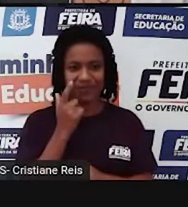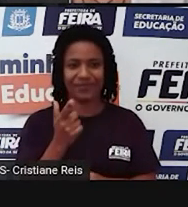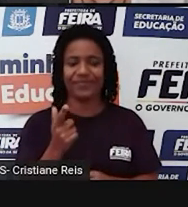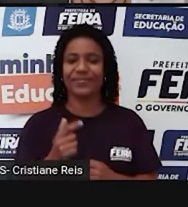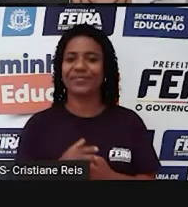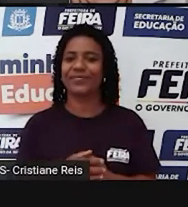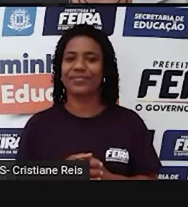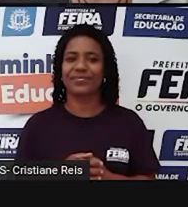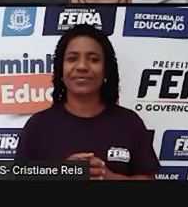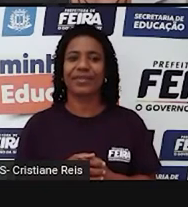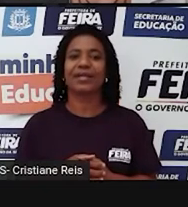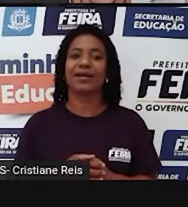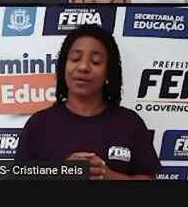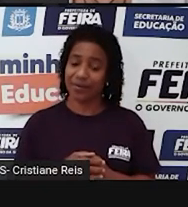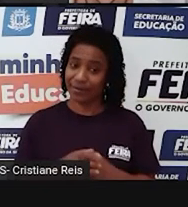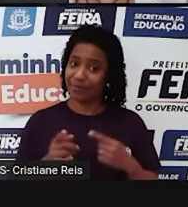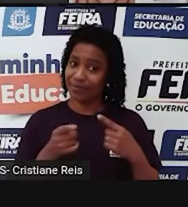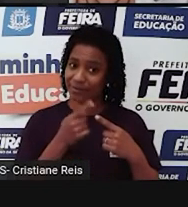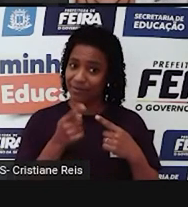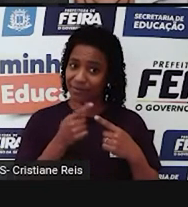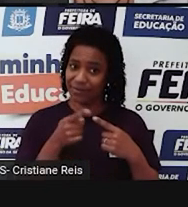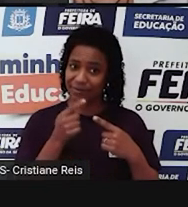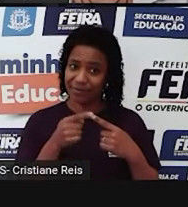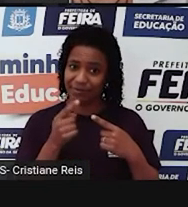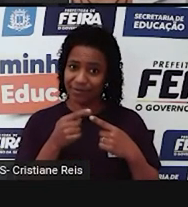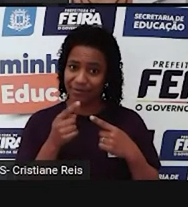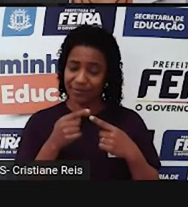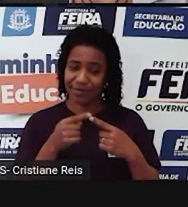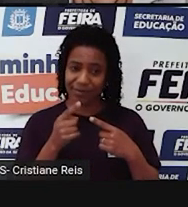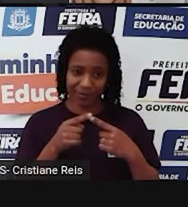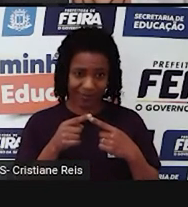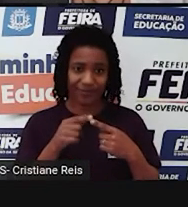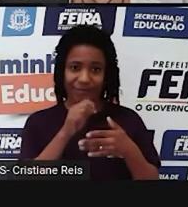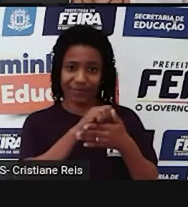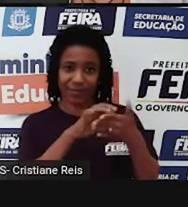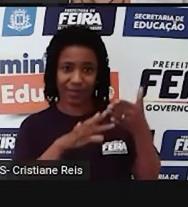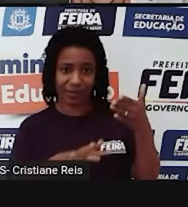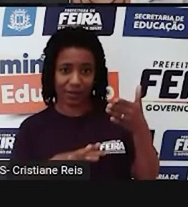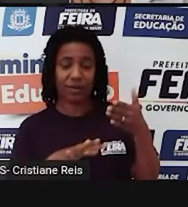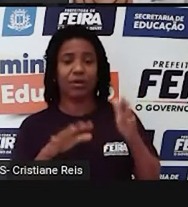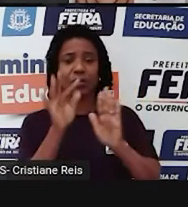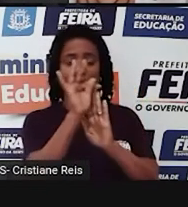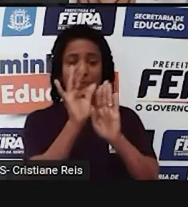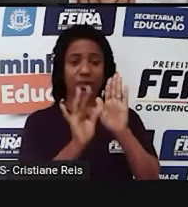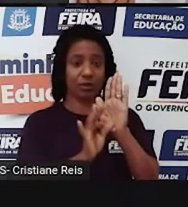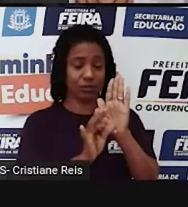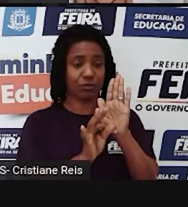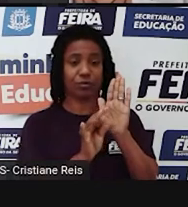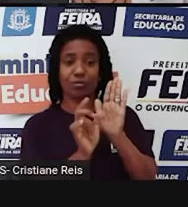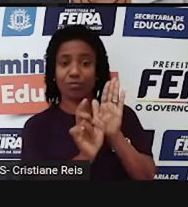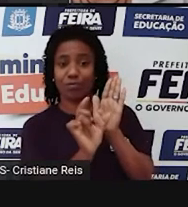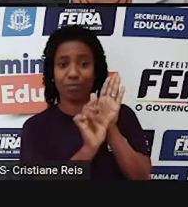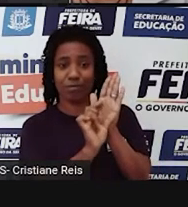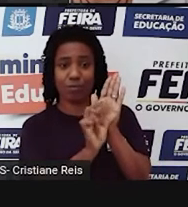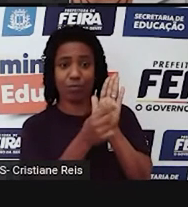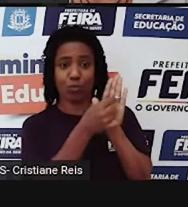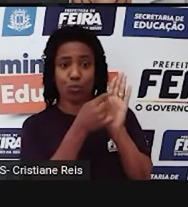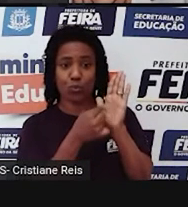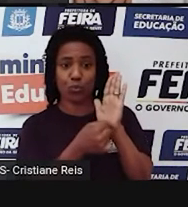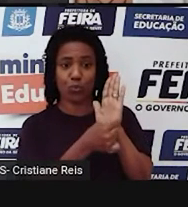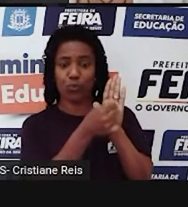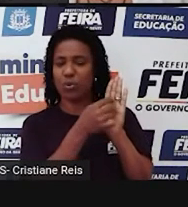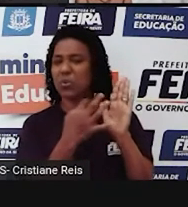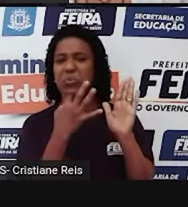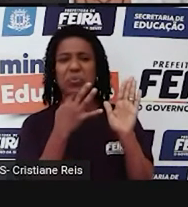Primeira atividade com base no texto que nós acabamos de ver Circule no texto as palavras que você não conhece